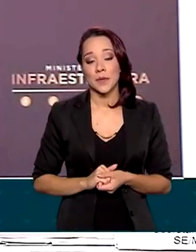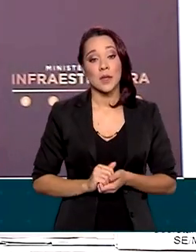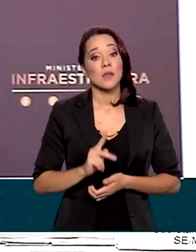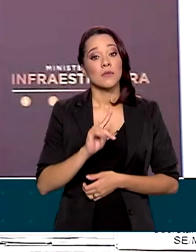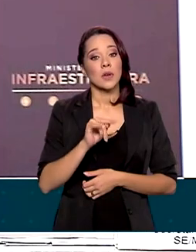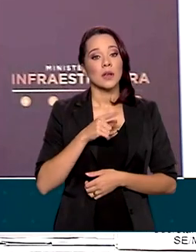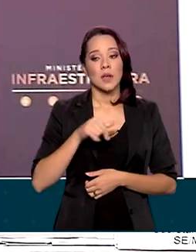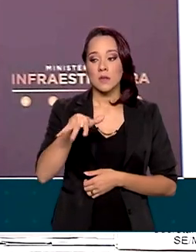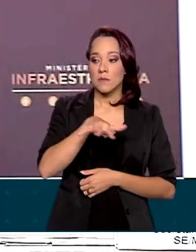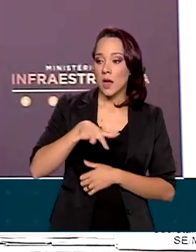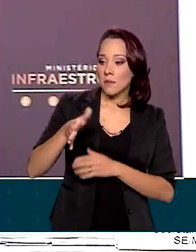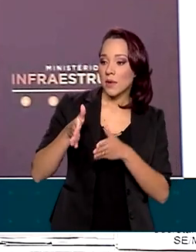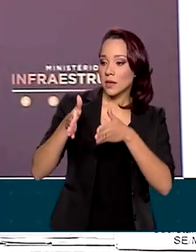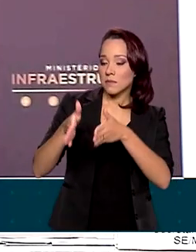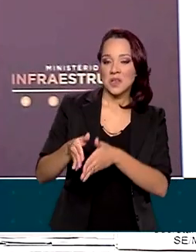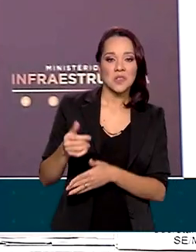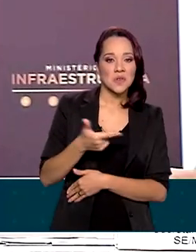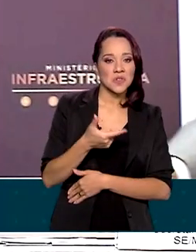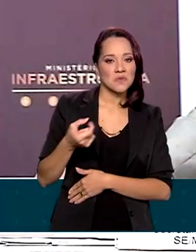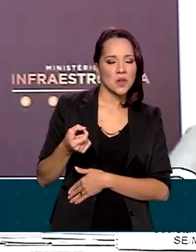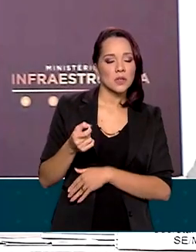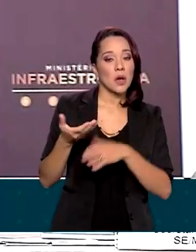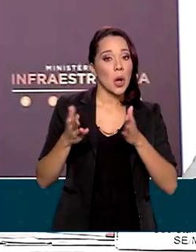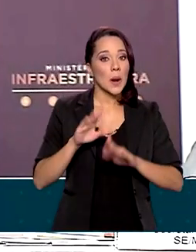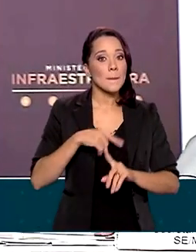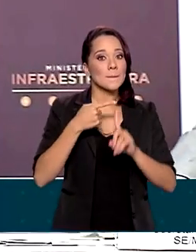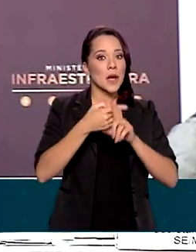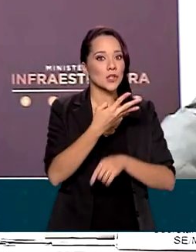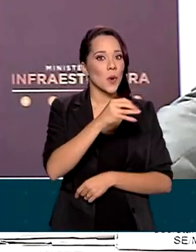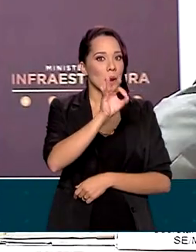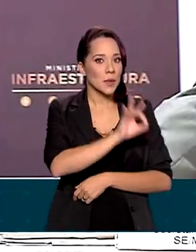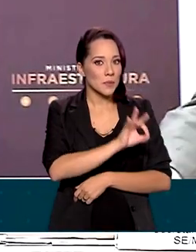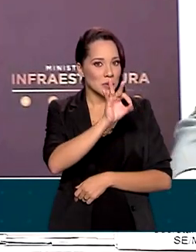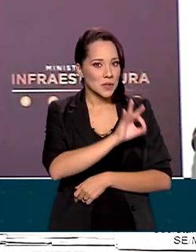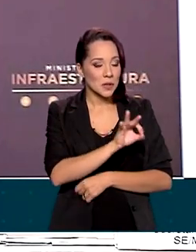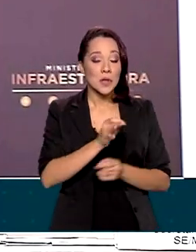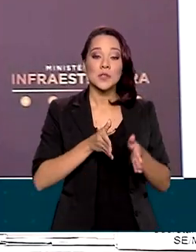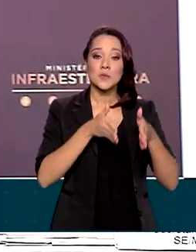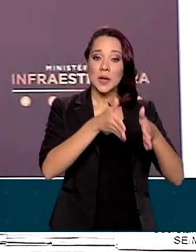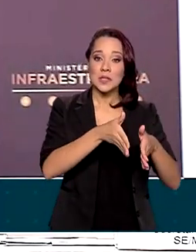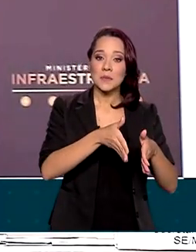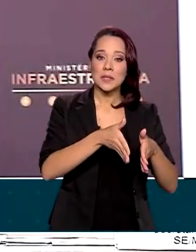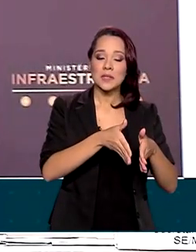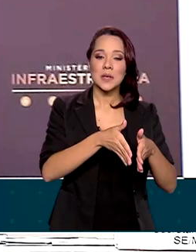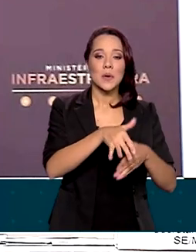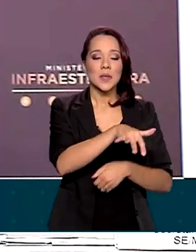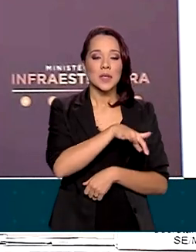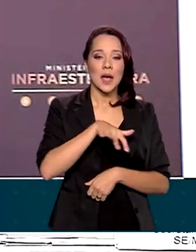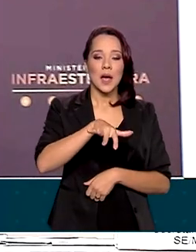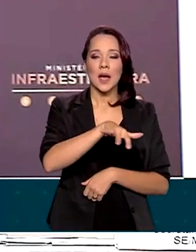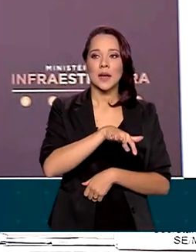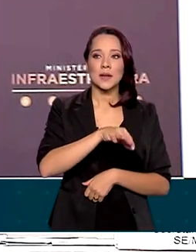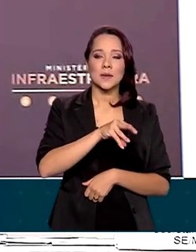devemos sair de uma participação de 20, mais de 40% de participação do modo